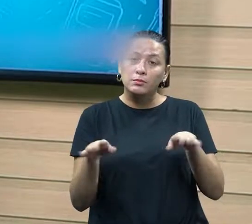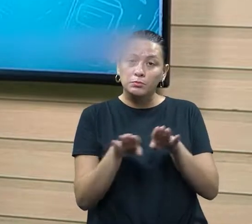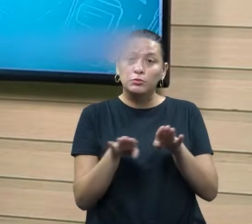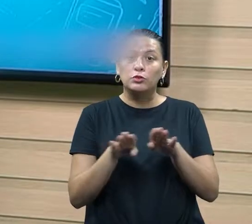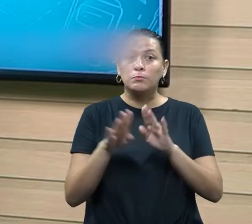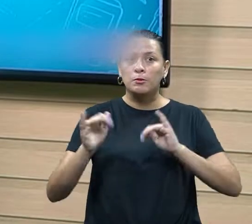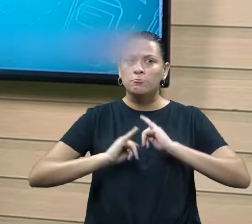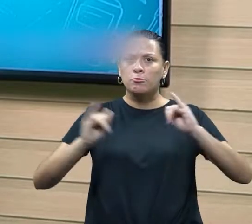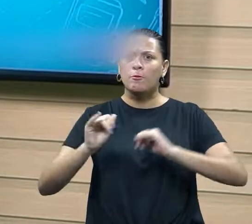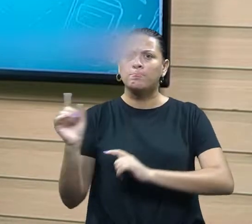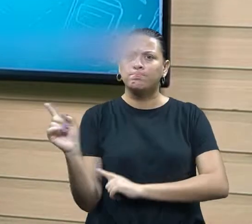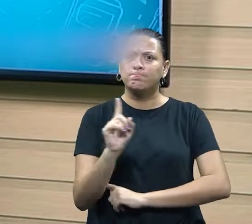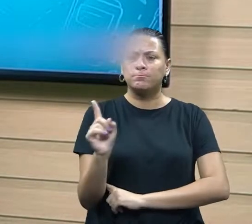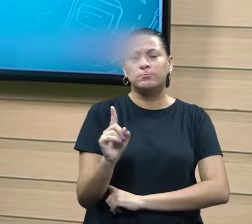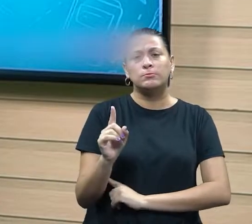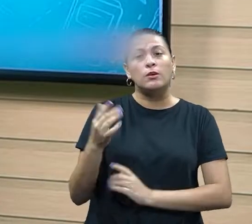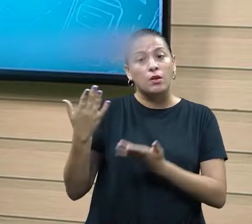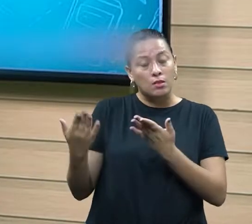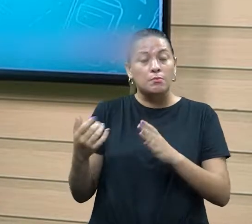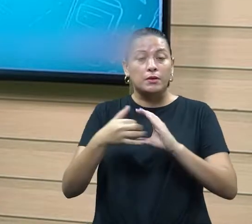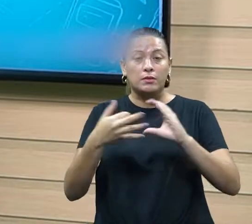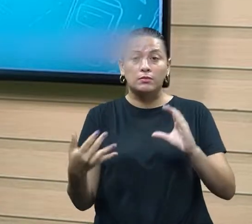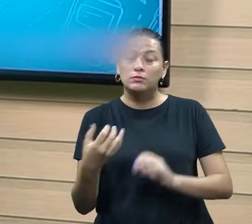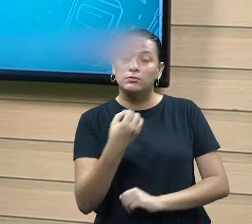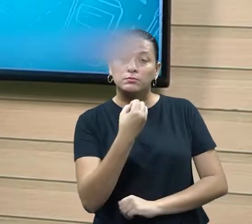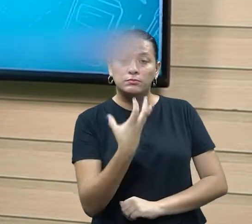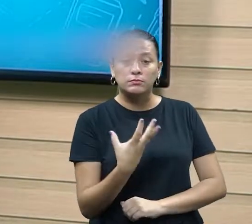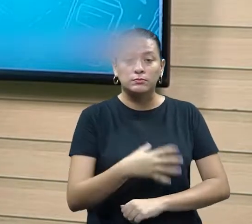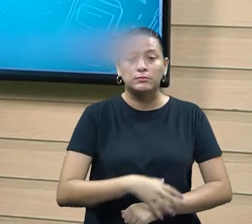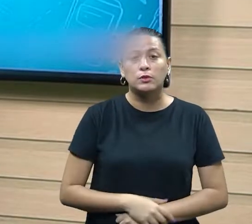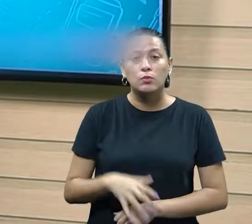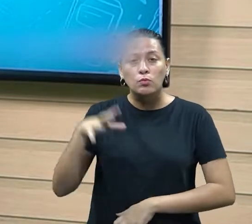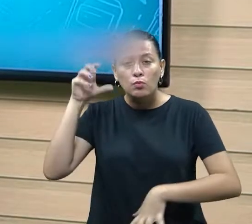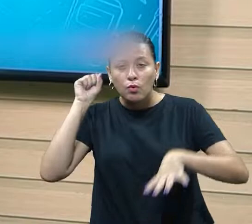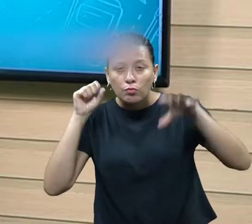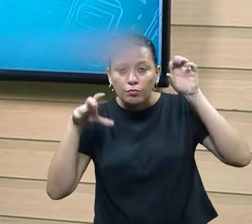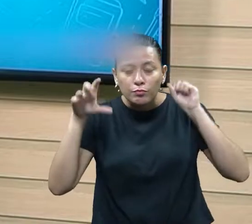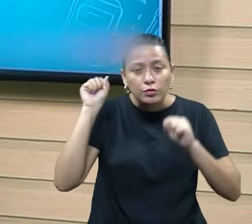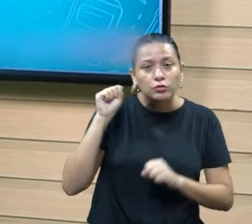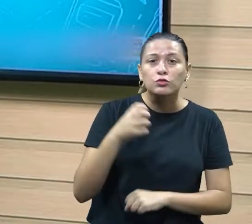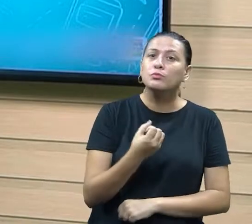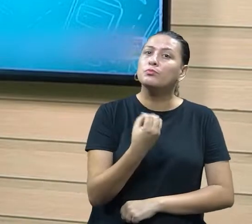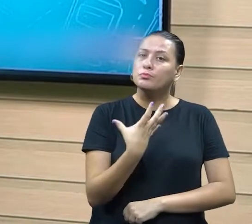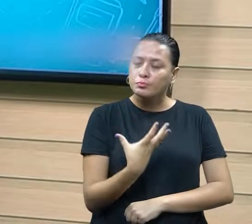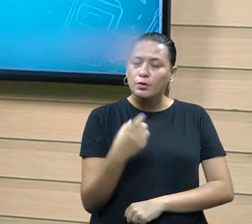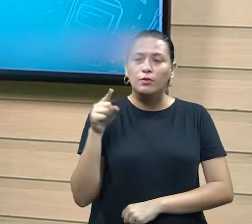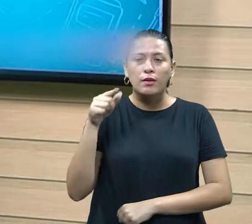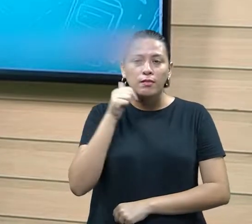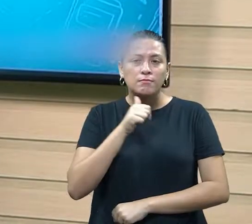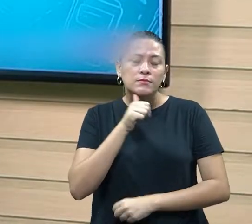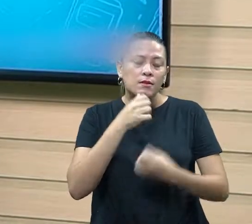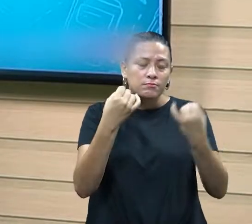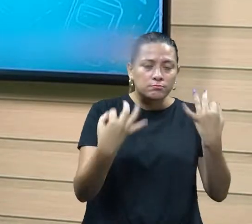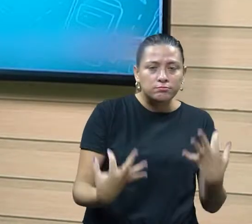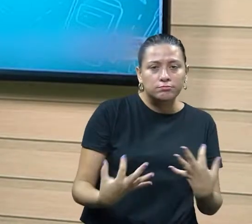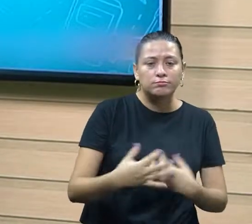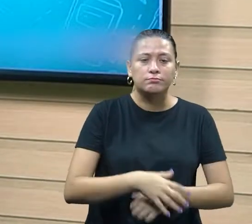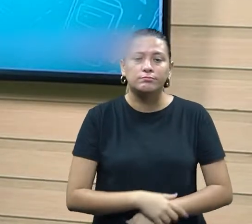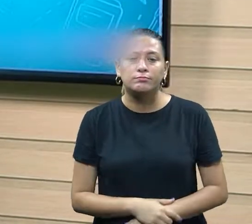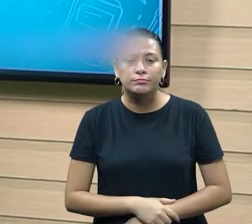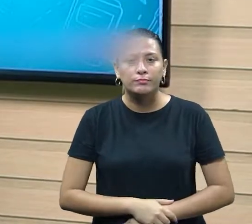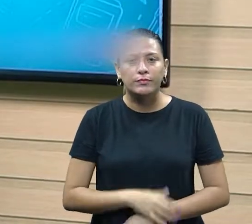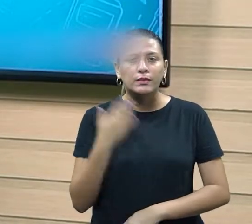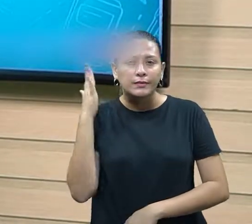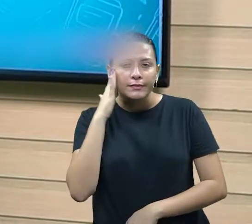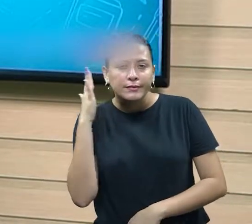essa característica do apoiador, é muito interessante, na situação, que ele seja um bom ouvinte, que ela disse que é necessário fazer isso, né? Saber